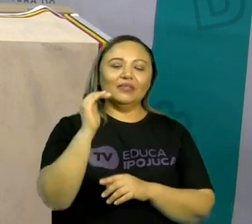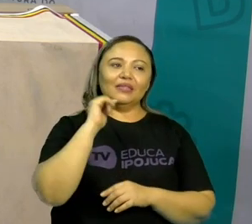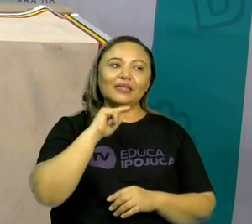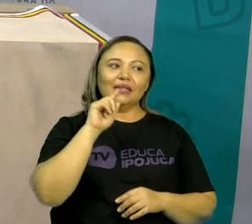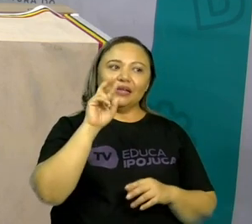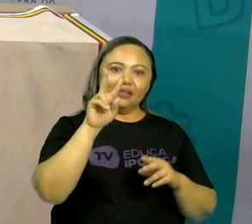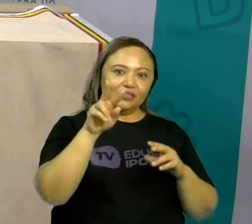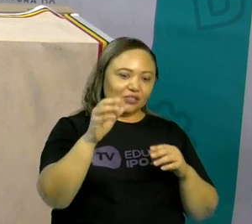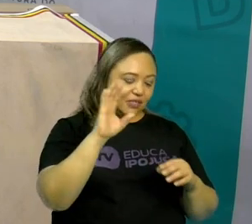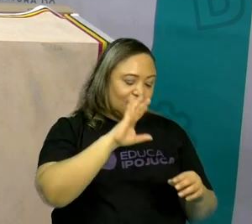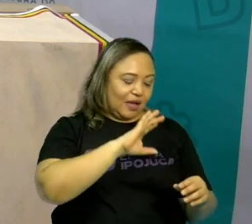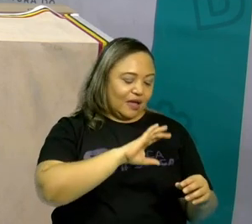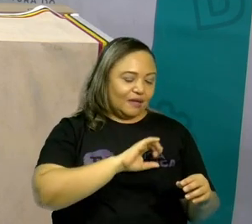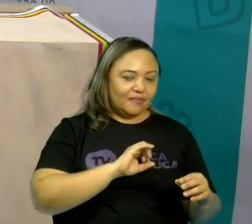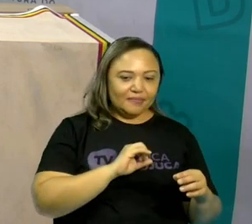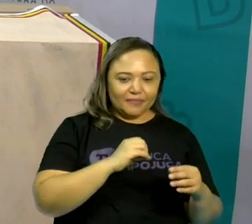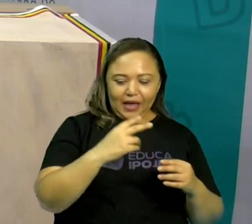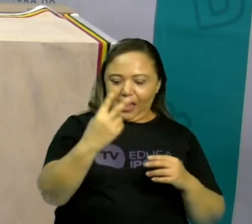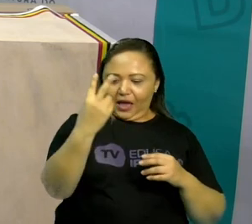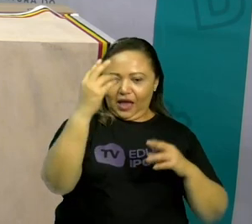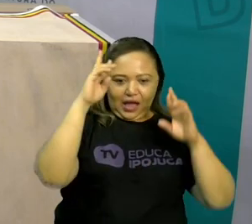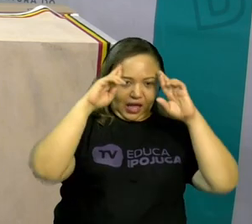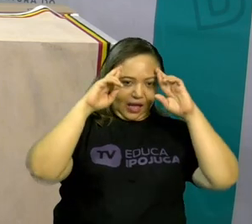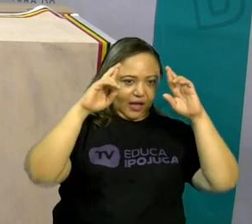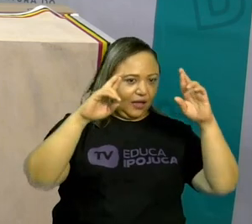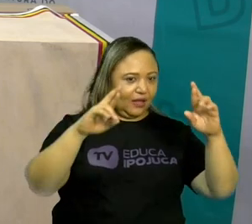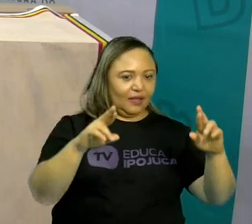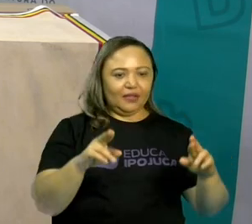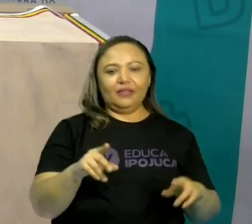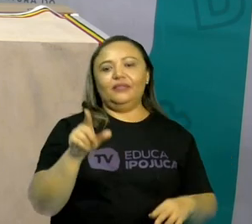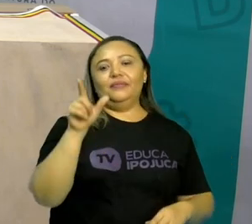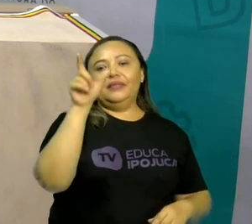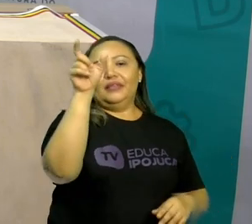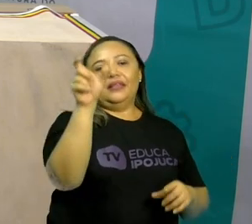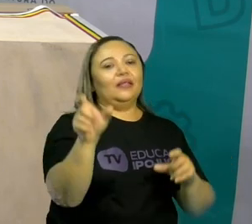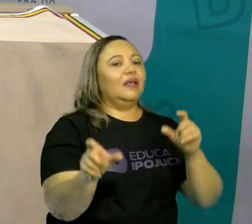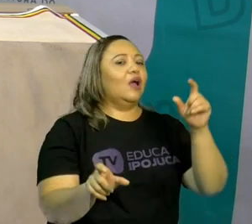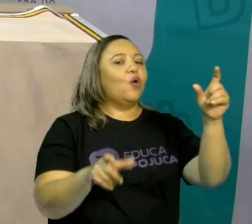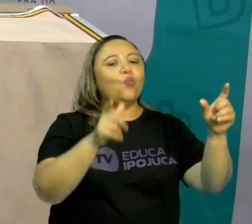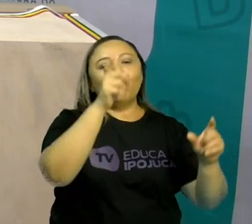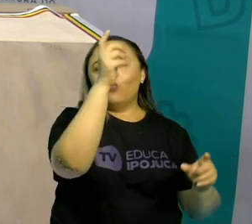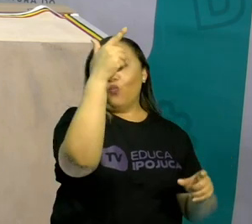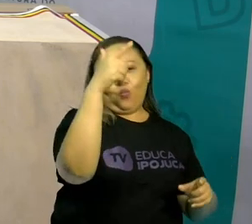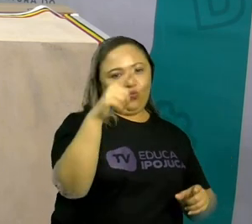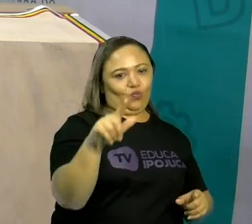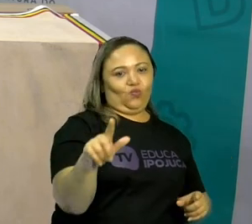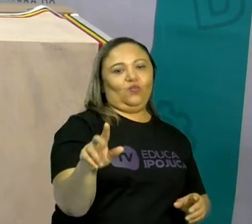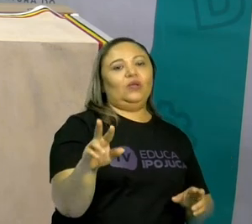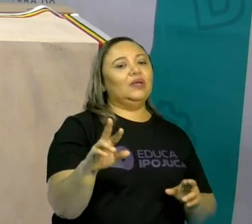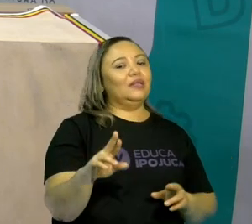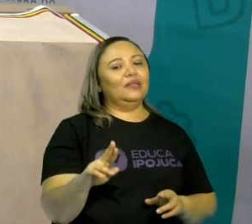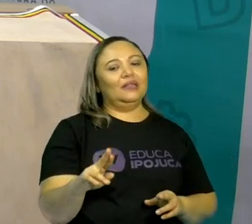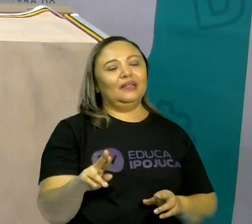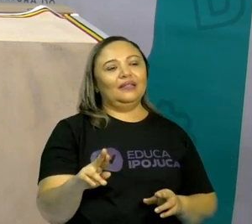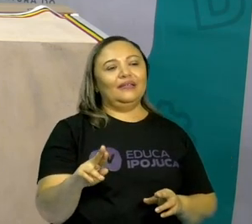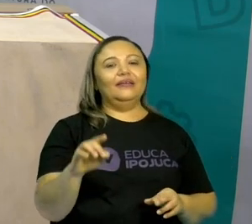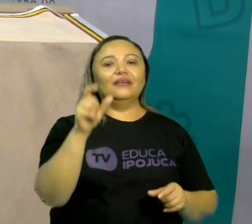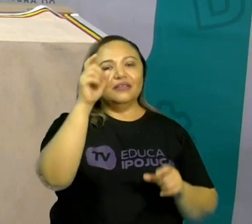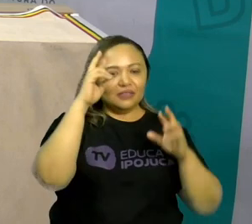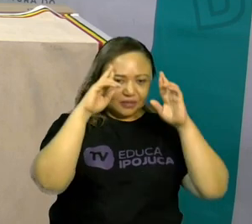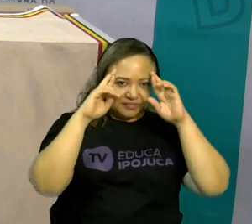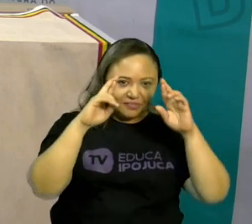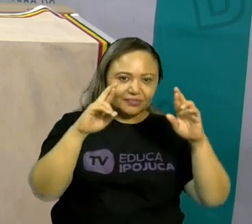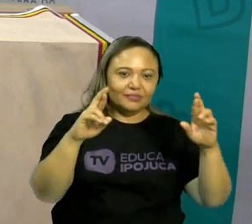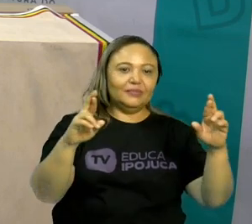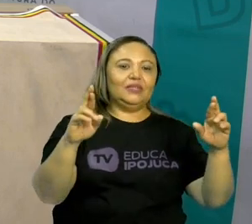tem que se amar. Tem que respeitar o outro. Do jeitinho que ele é. Isso do